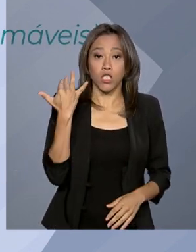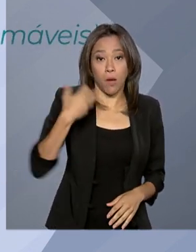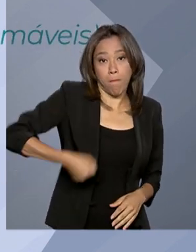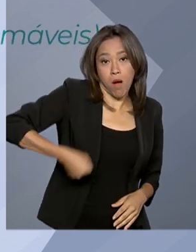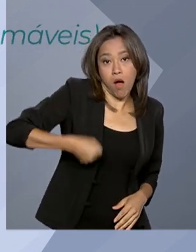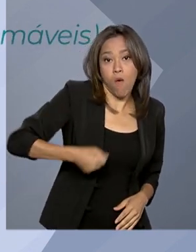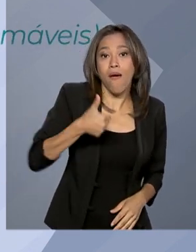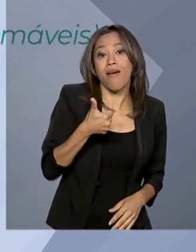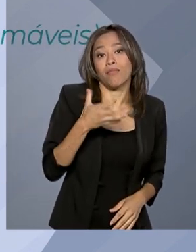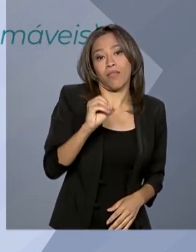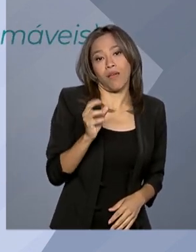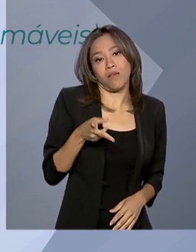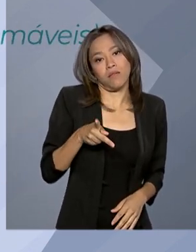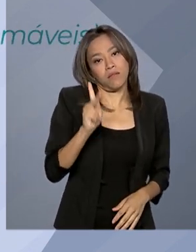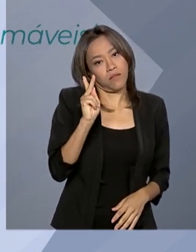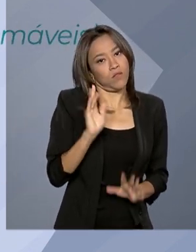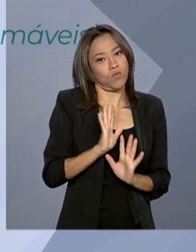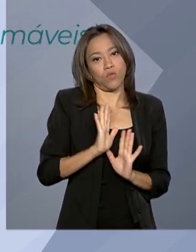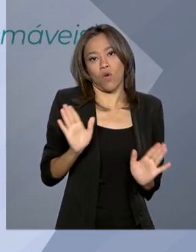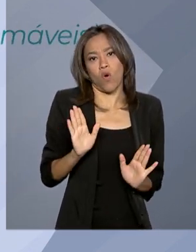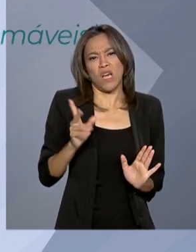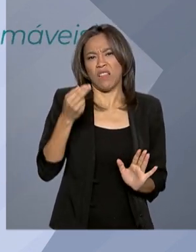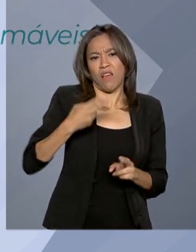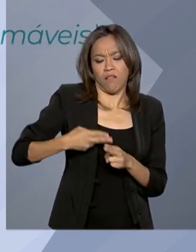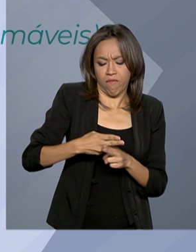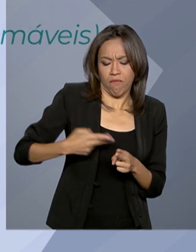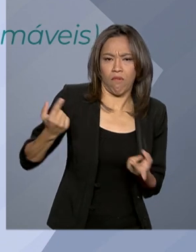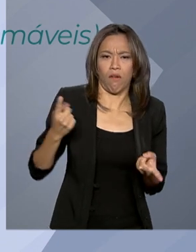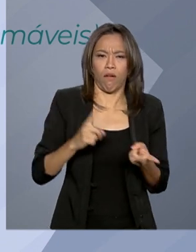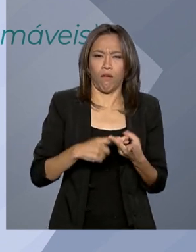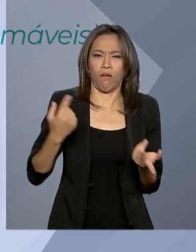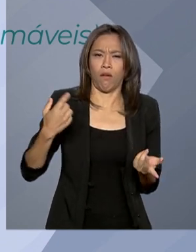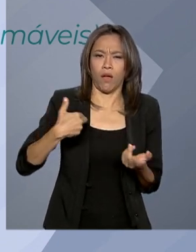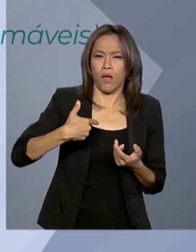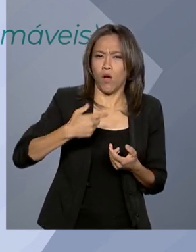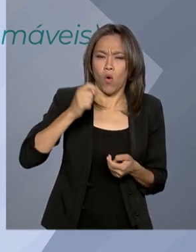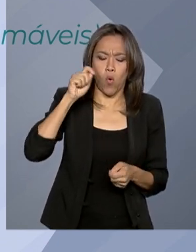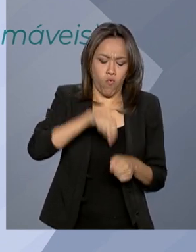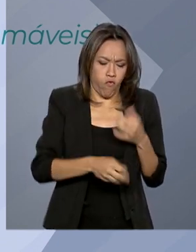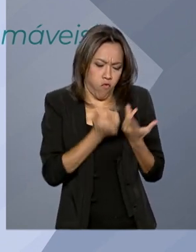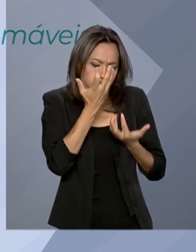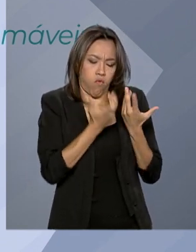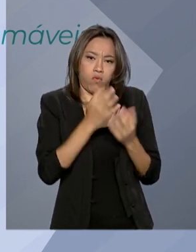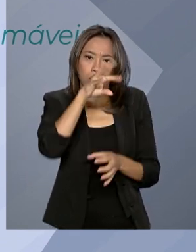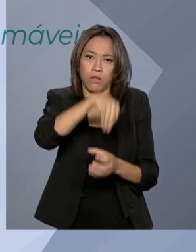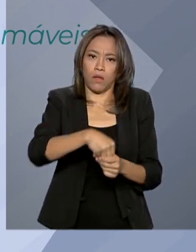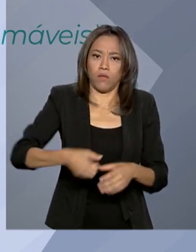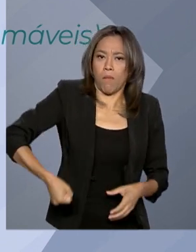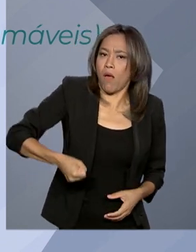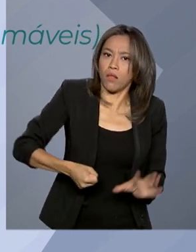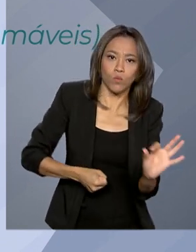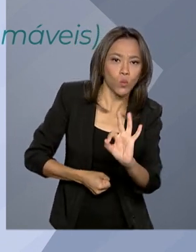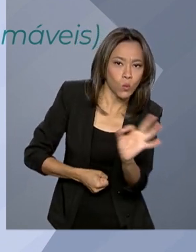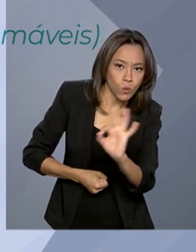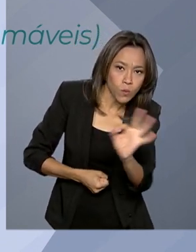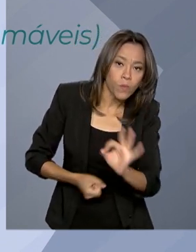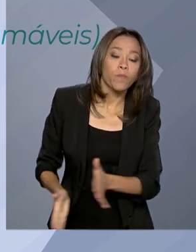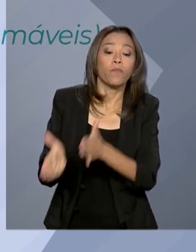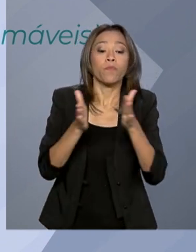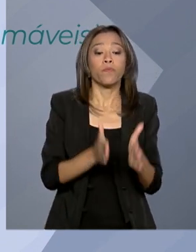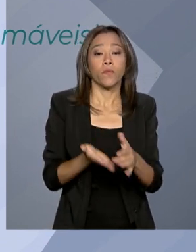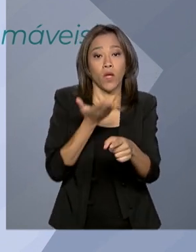máximo 10 quilos e nada de objetos cortantes ou produtos inflamáveis. Para itens específicos como